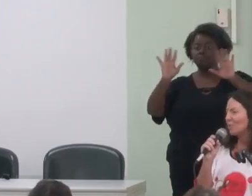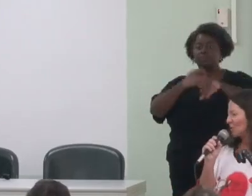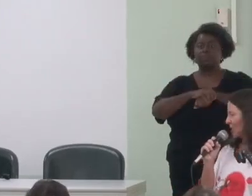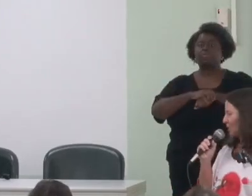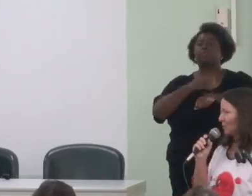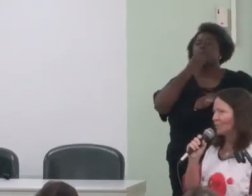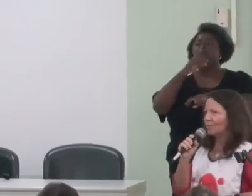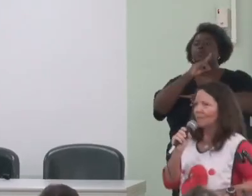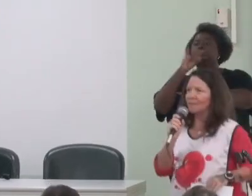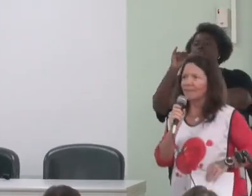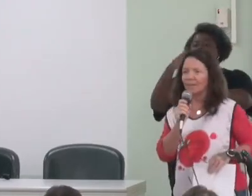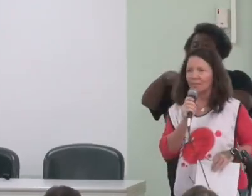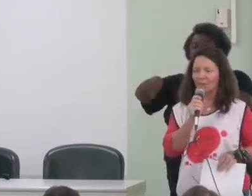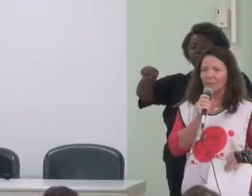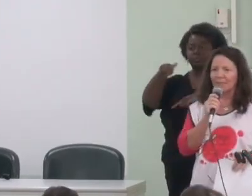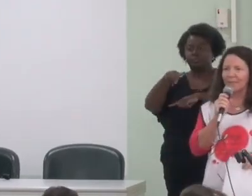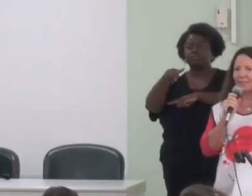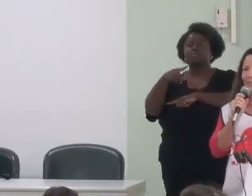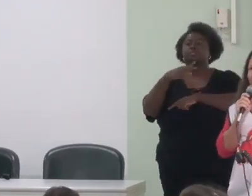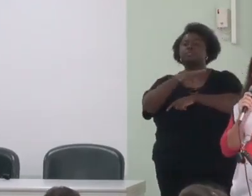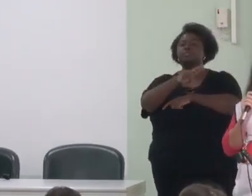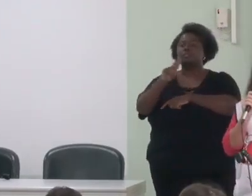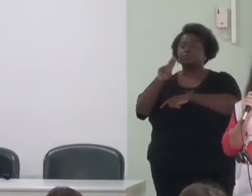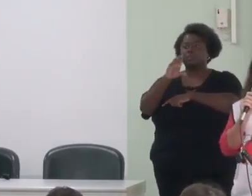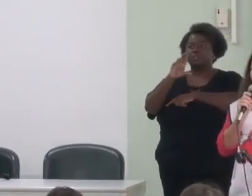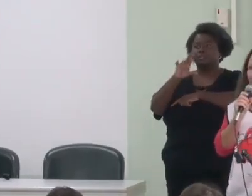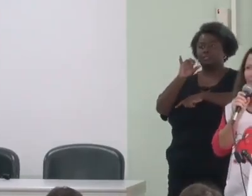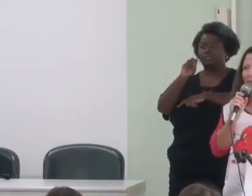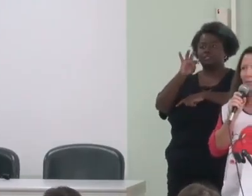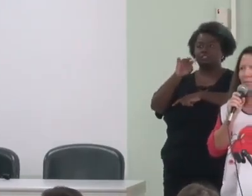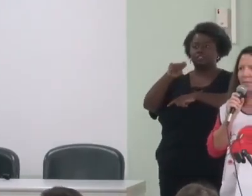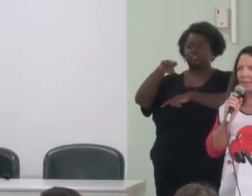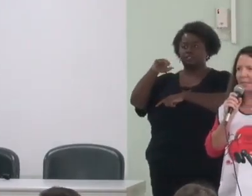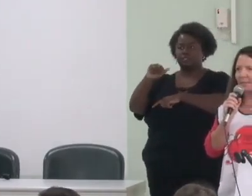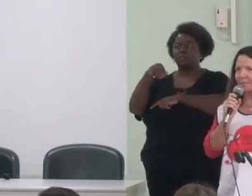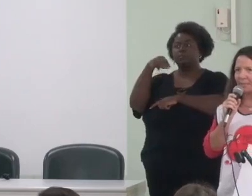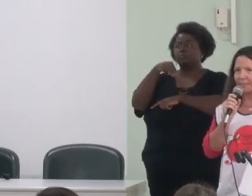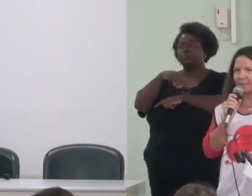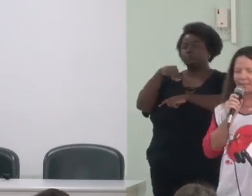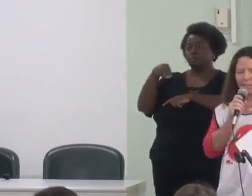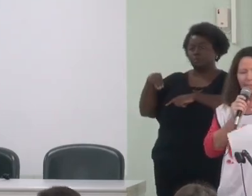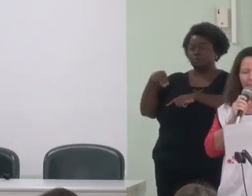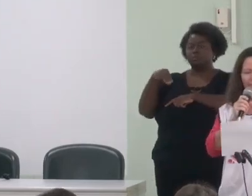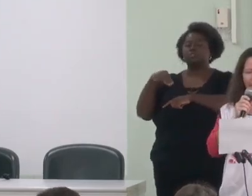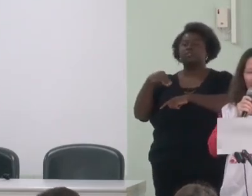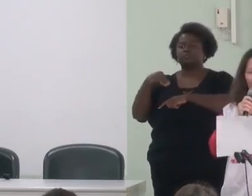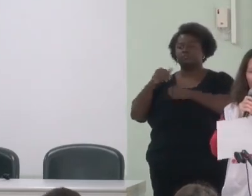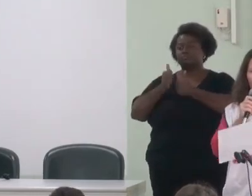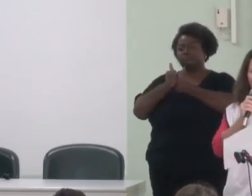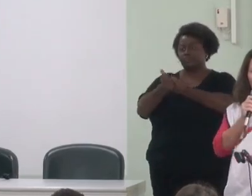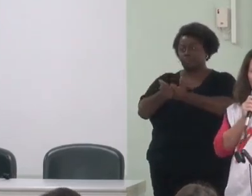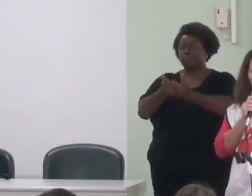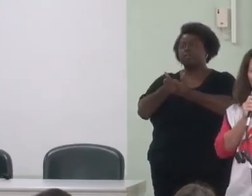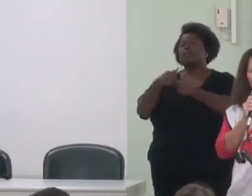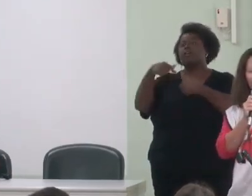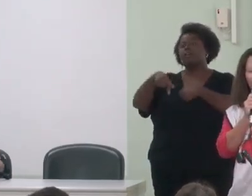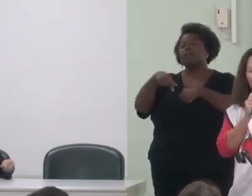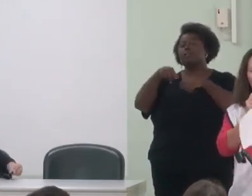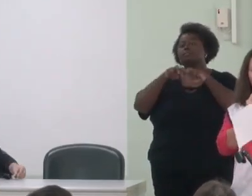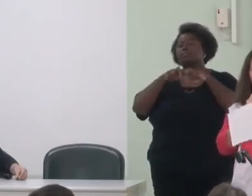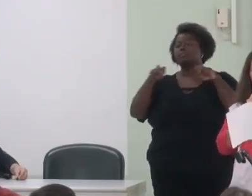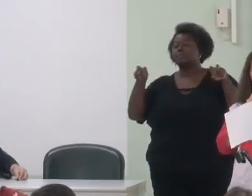Bom dia a todos. Meu nome é Cristina, eu sou a monitora que vai acompanhar essa mesa. Essa é a Mesa Redonda 7,